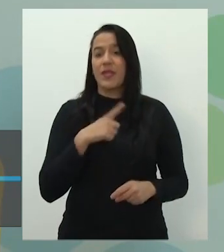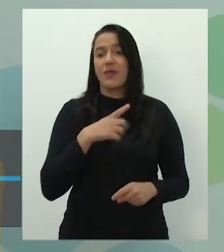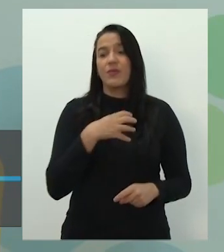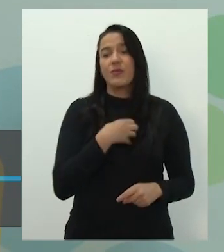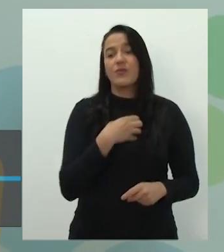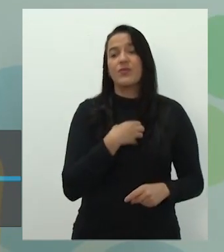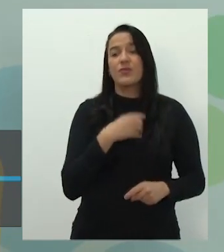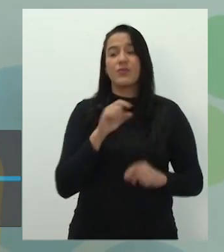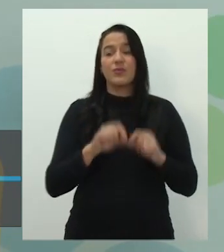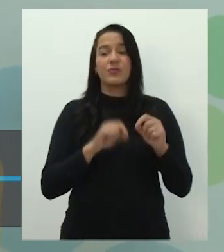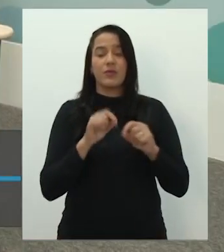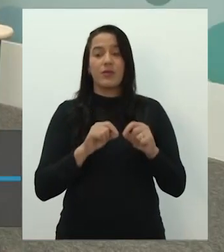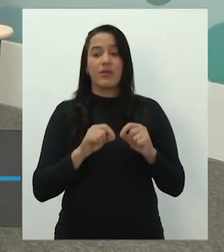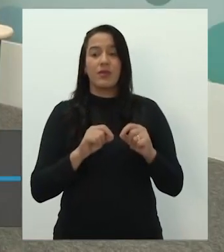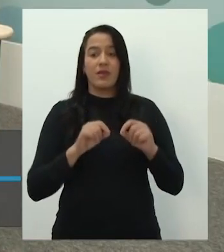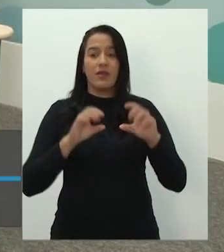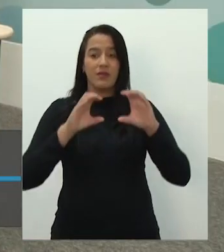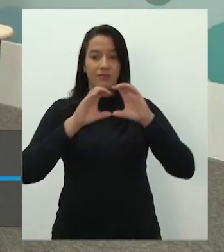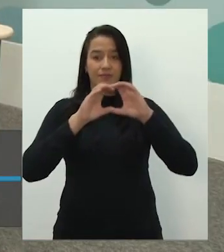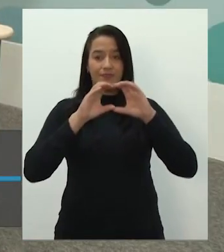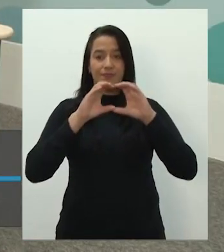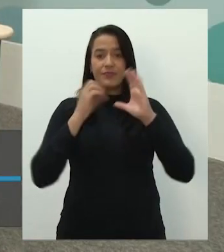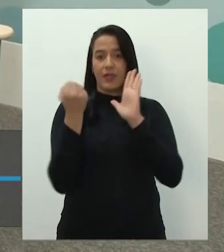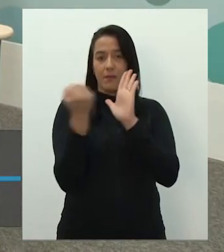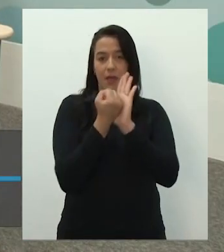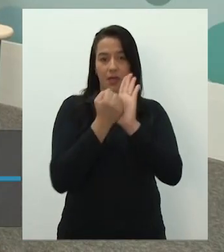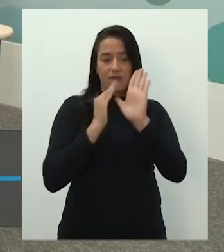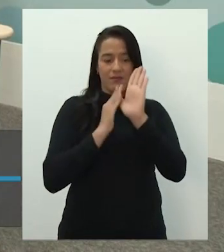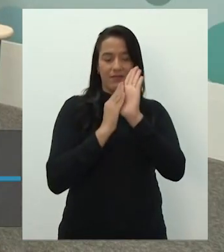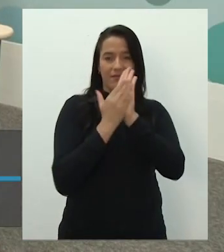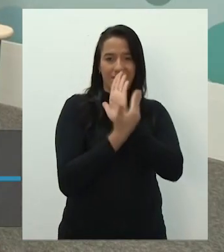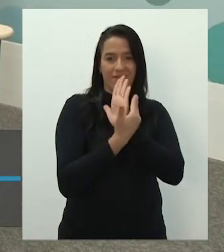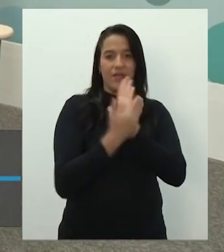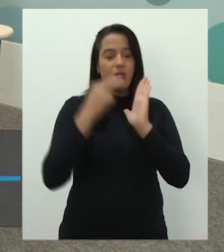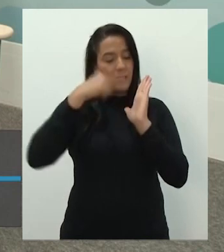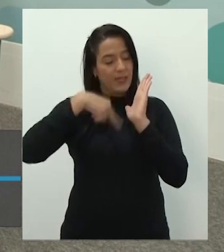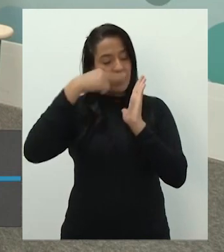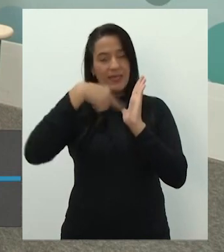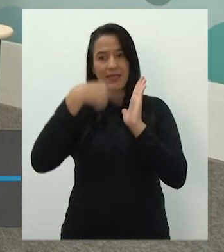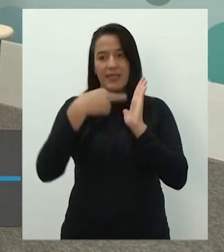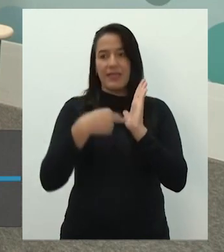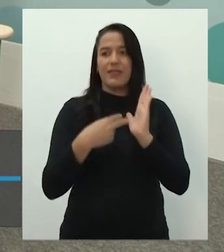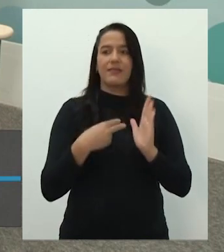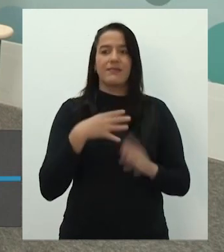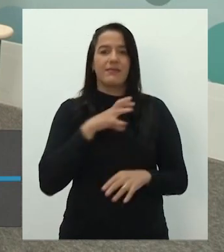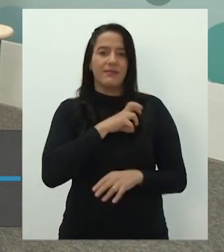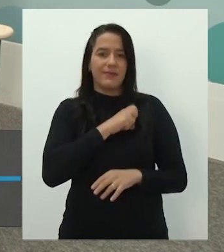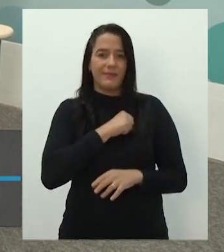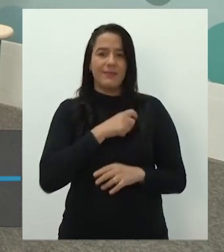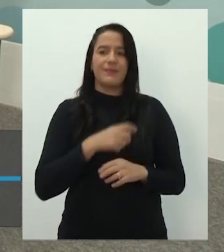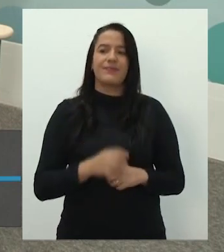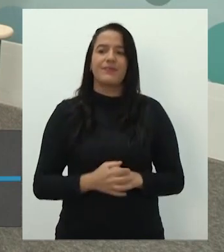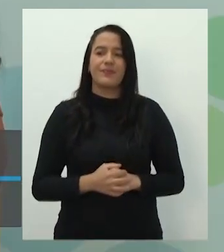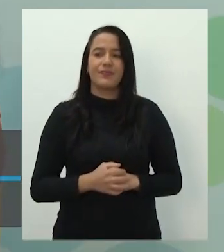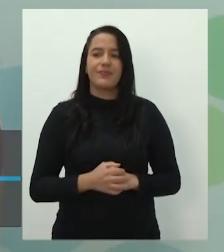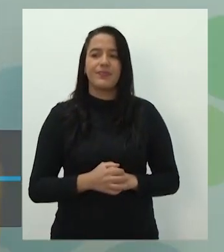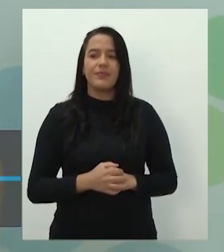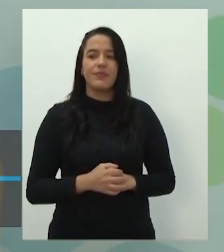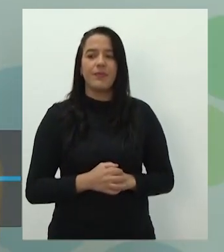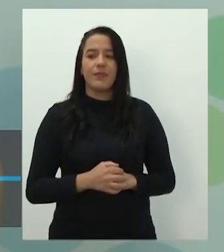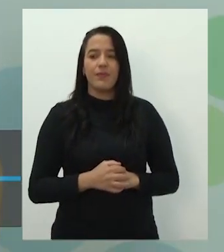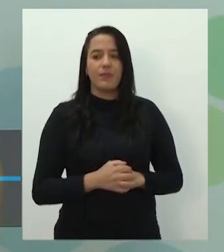rótulos. Eu amo ler rótulos. Rótulos, já leio. Rótulo é bacana. Amo ler rótulos, amo. Então, gente, rótulos,